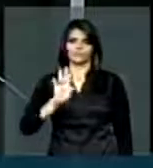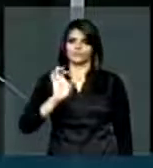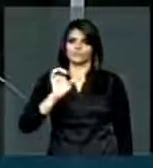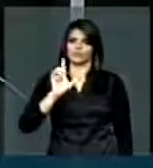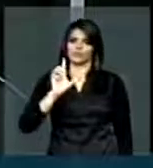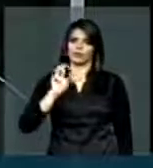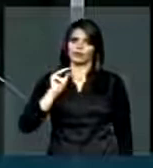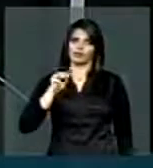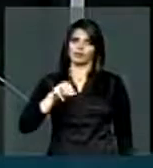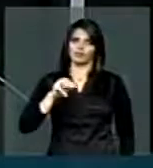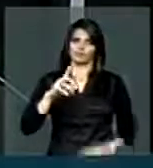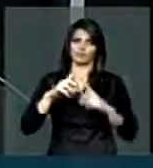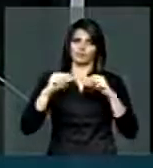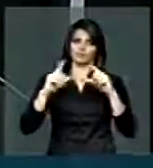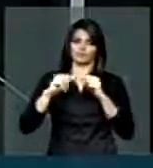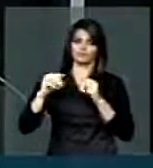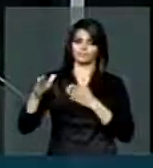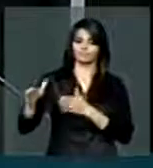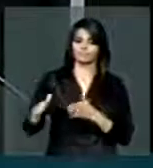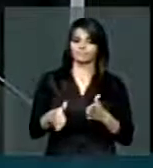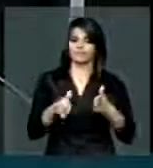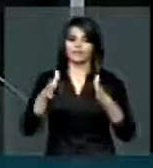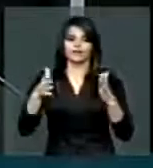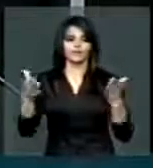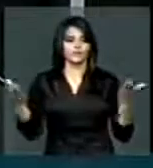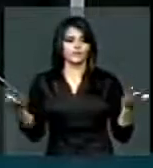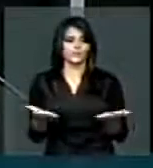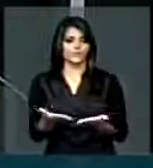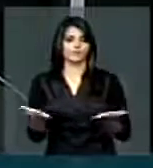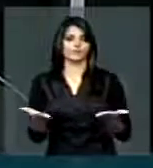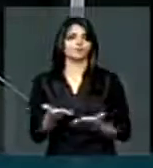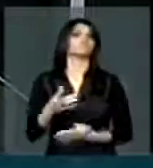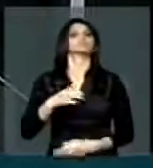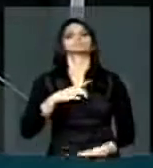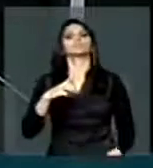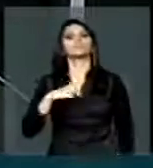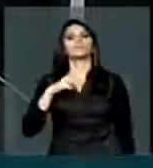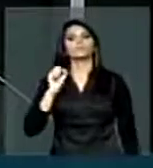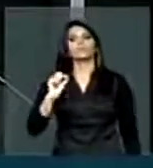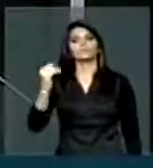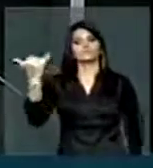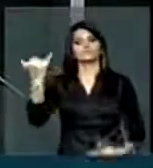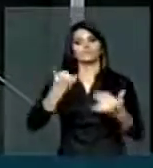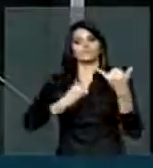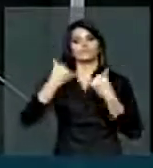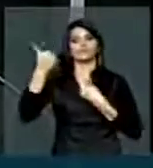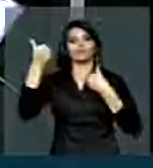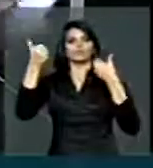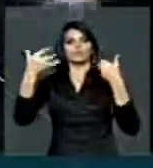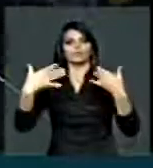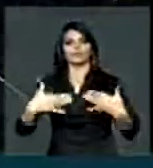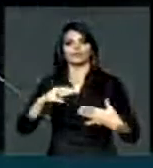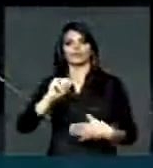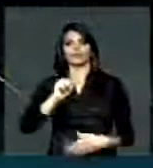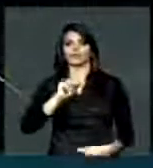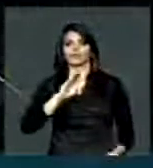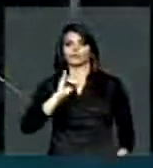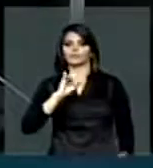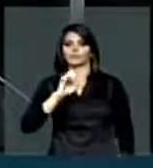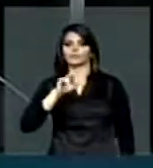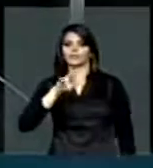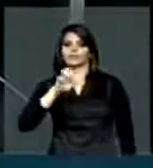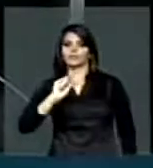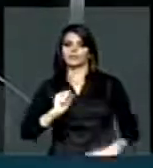-Brasília. E agora nós temos informação de que cabeceiras de ponte